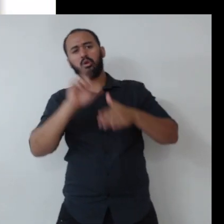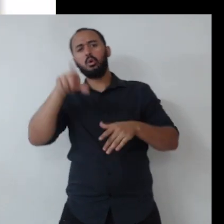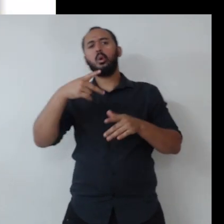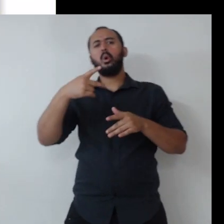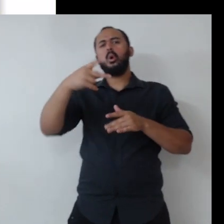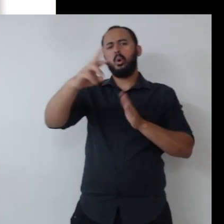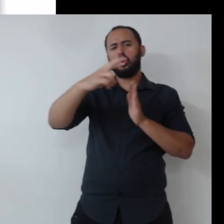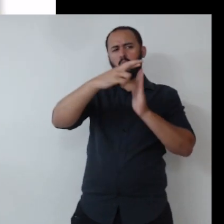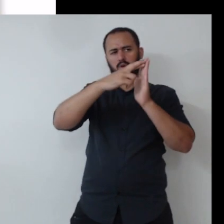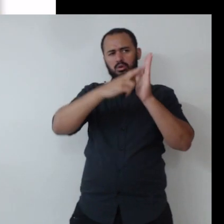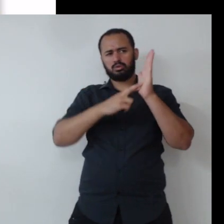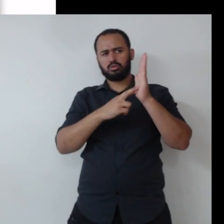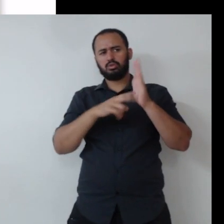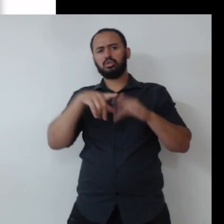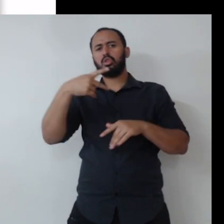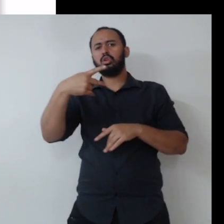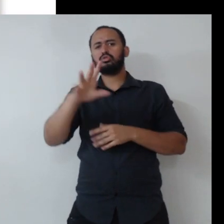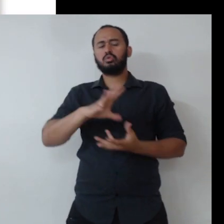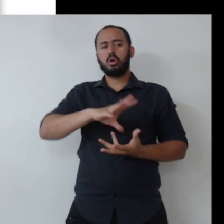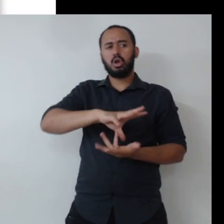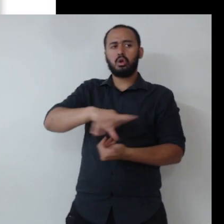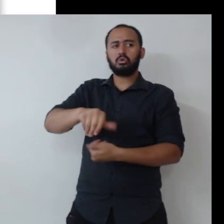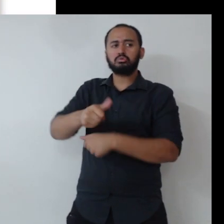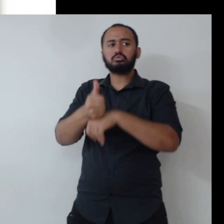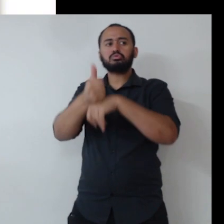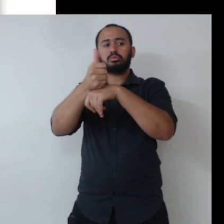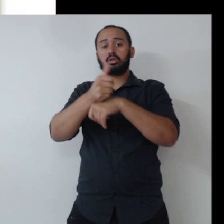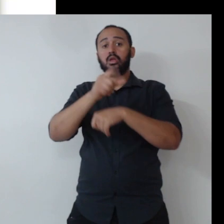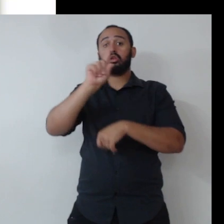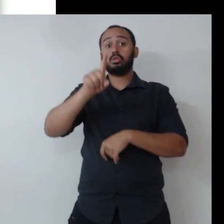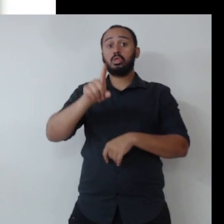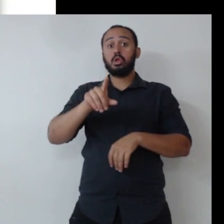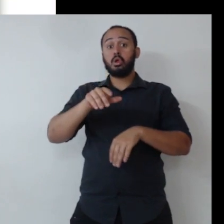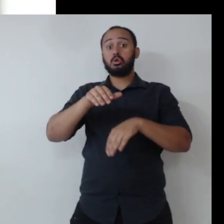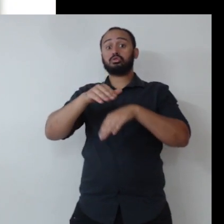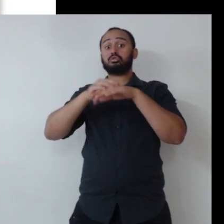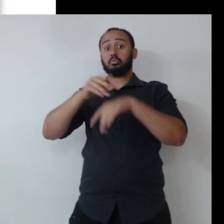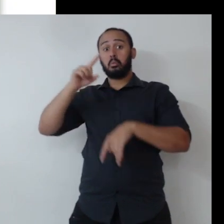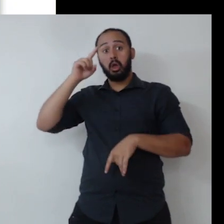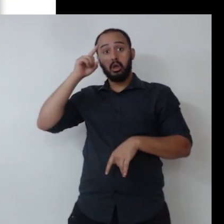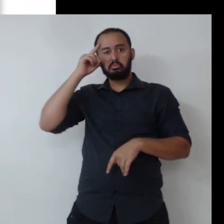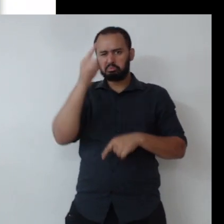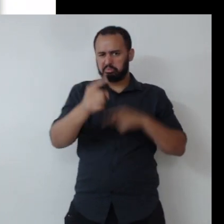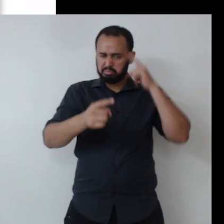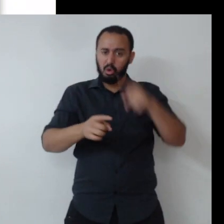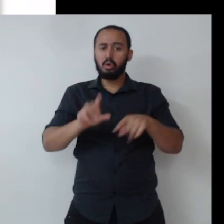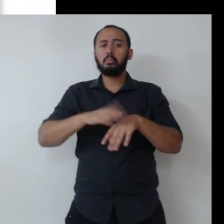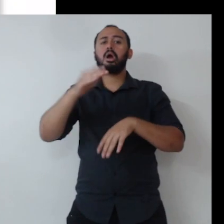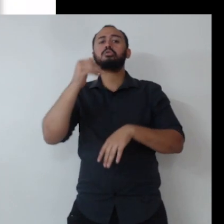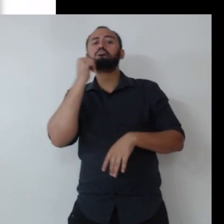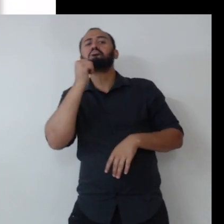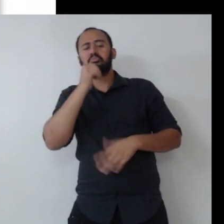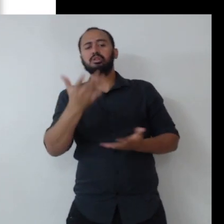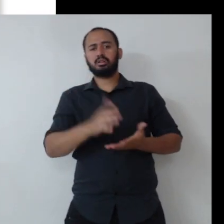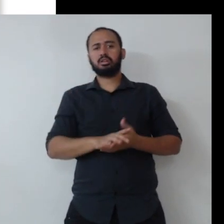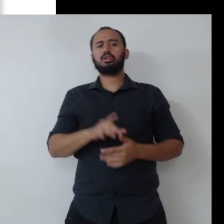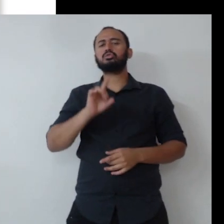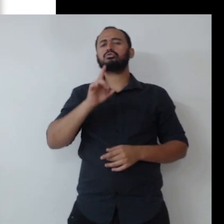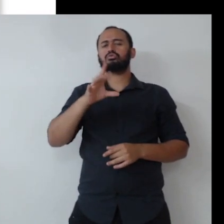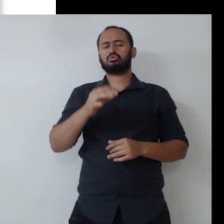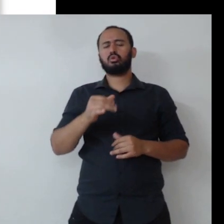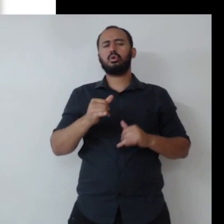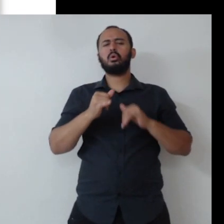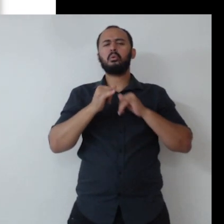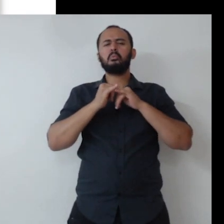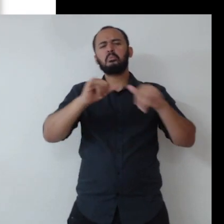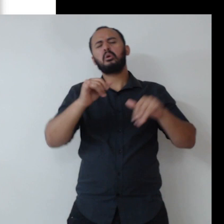relatórios de gestão de sustentabilidade à questão de mulheres em tomada de decisão nos cargos de liderança. Eu estou dando exemplos, só